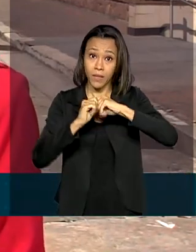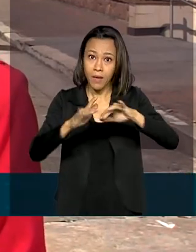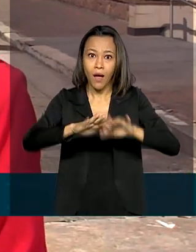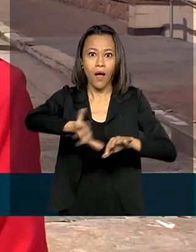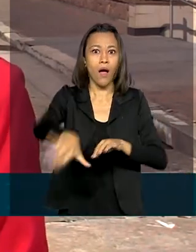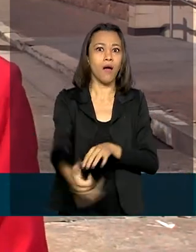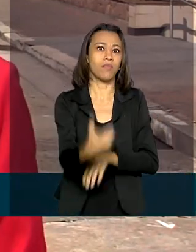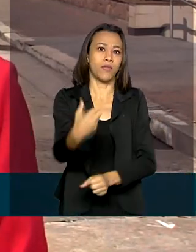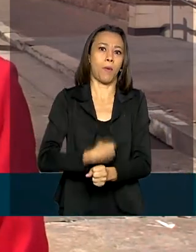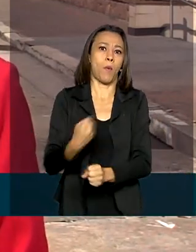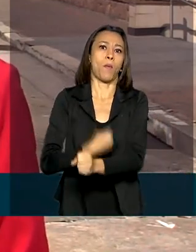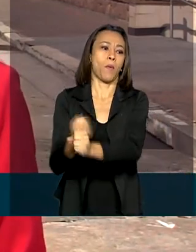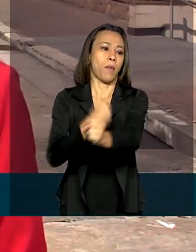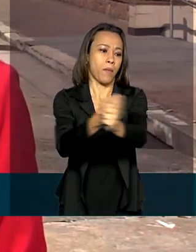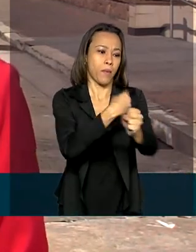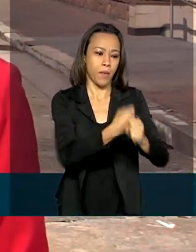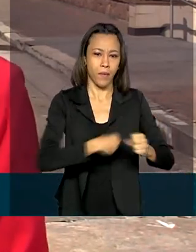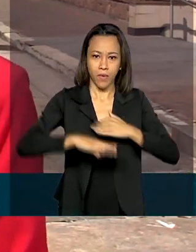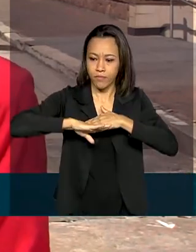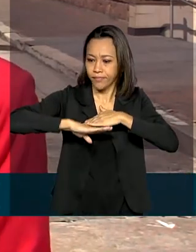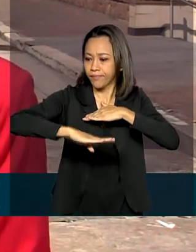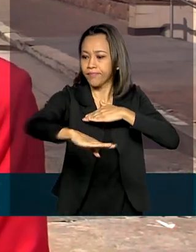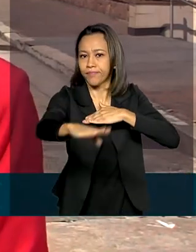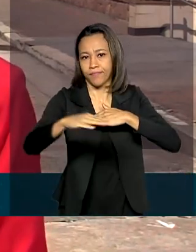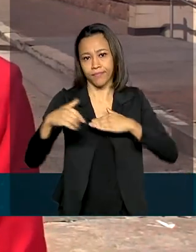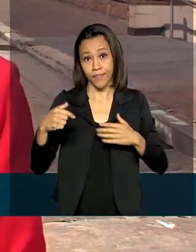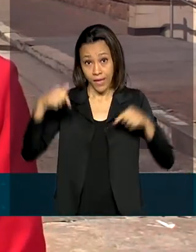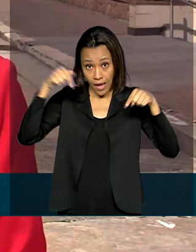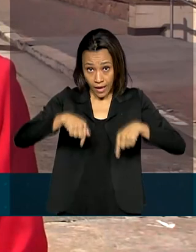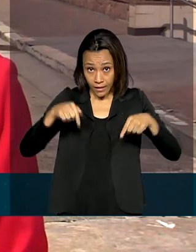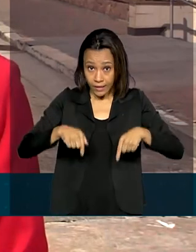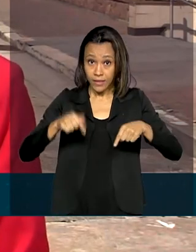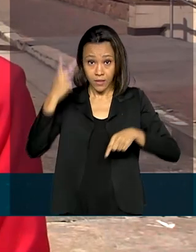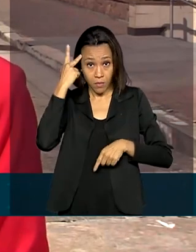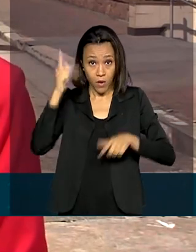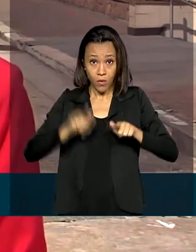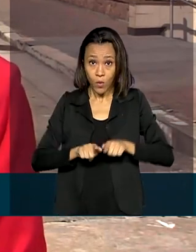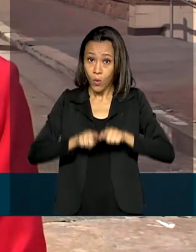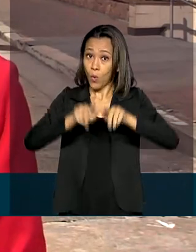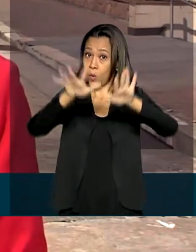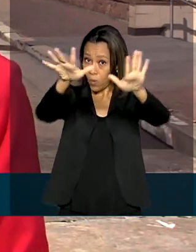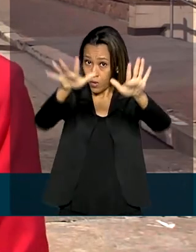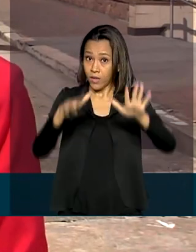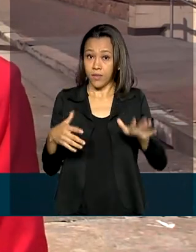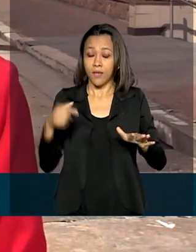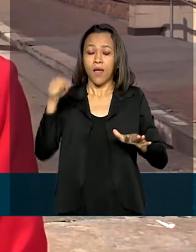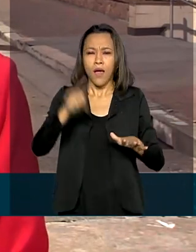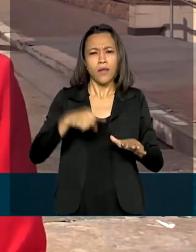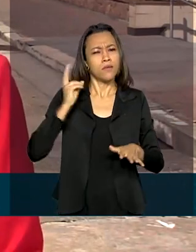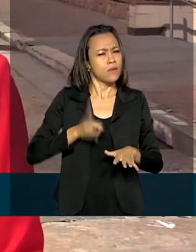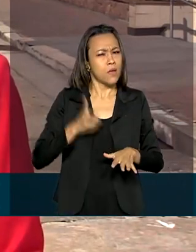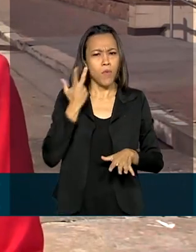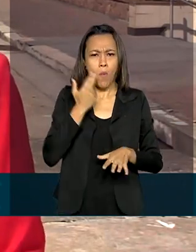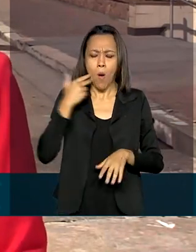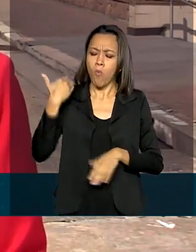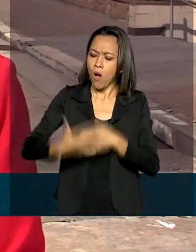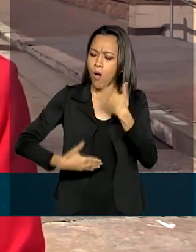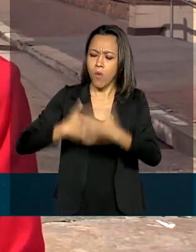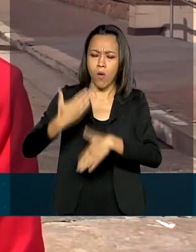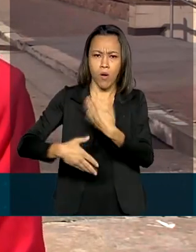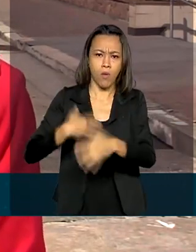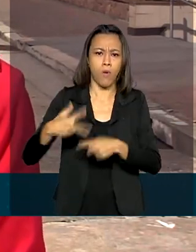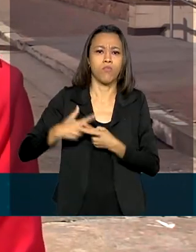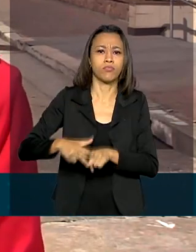adiantar o calendário de obras da empresa. No caso de Congonhas, a obra fez parte de manutenção periódica e serve